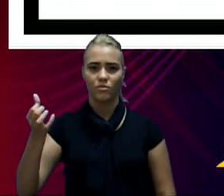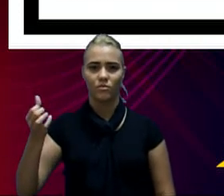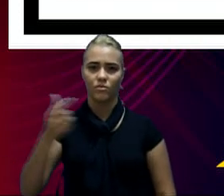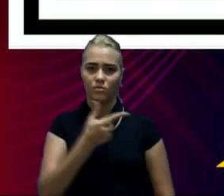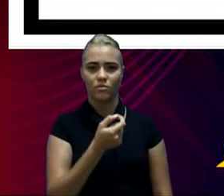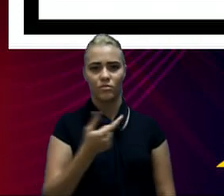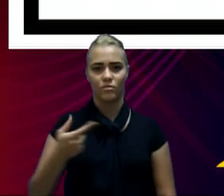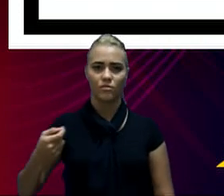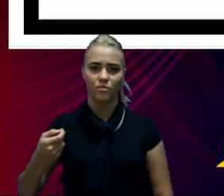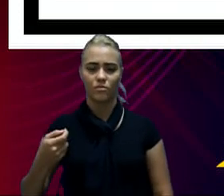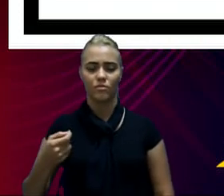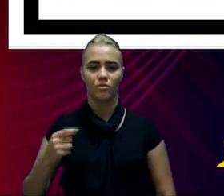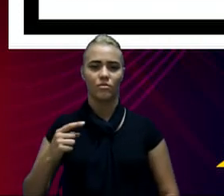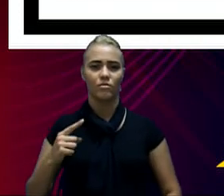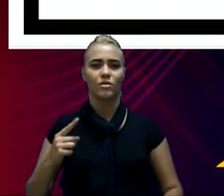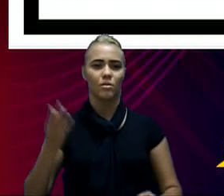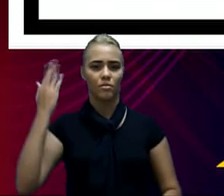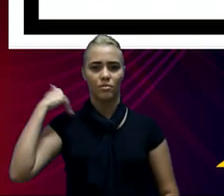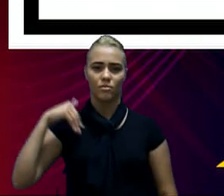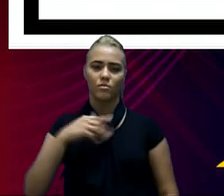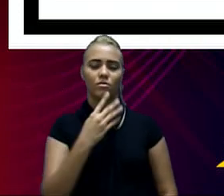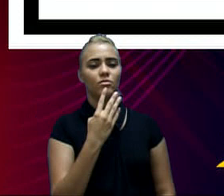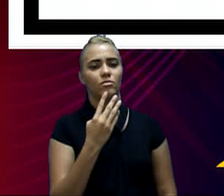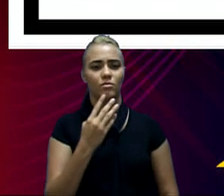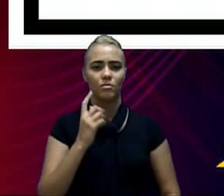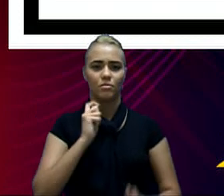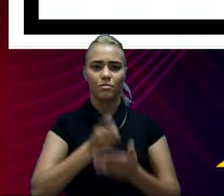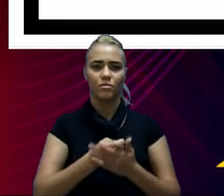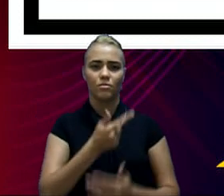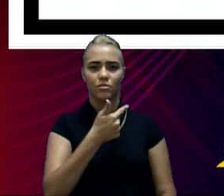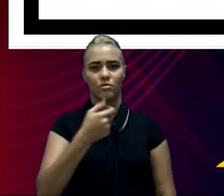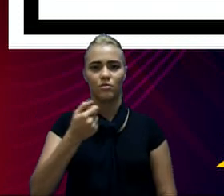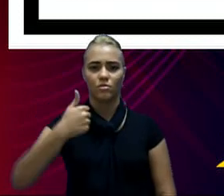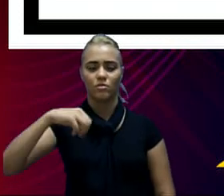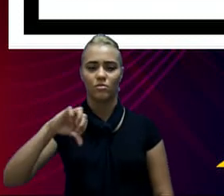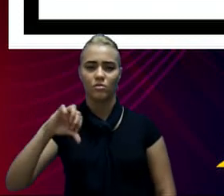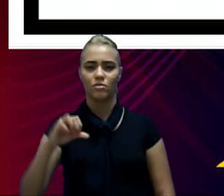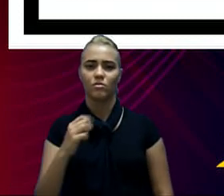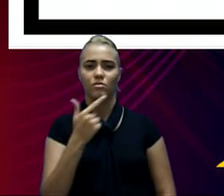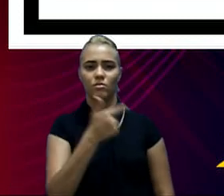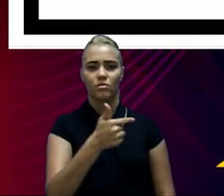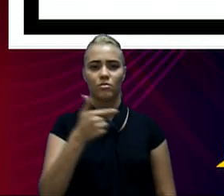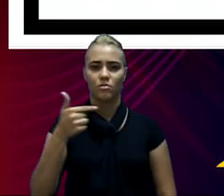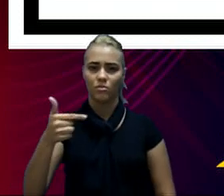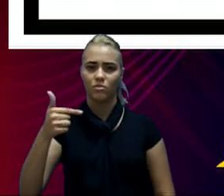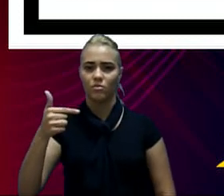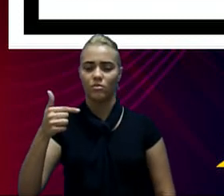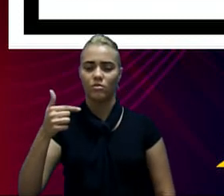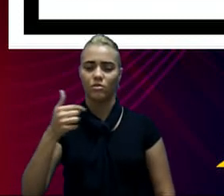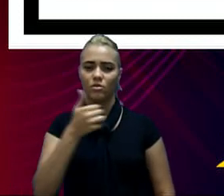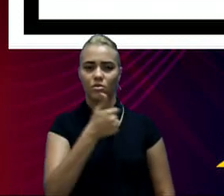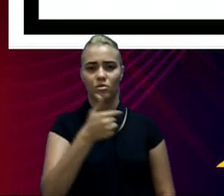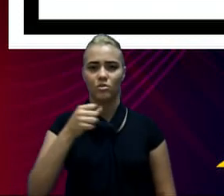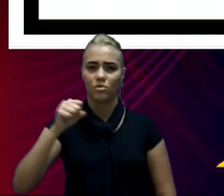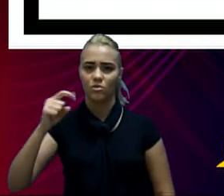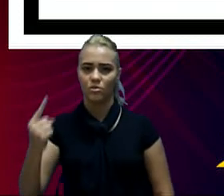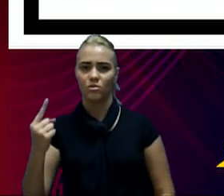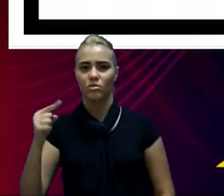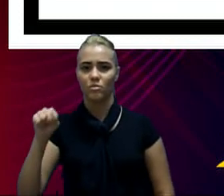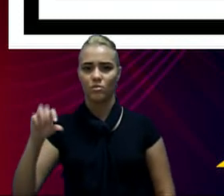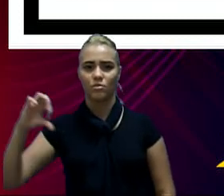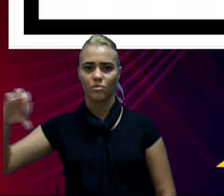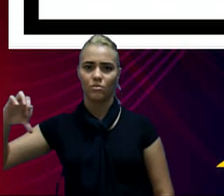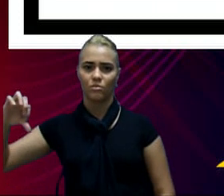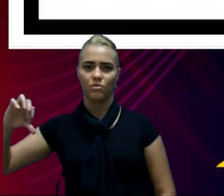2020, contra uma despesa paga em 2019, R 281,9